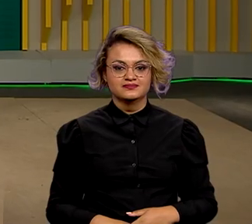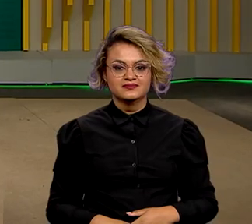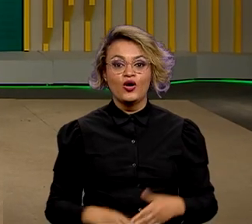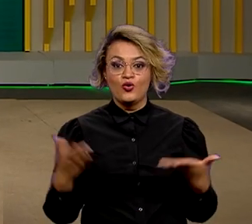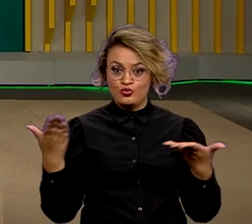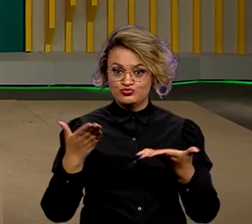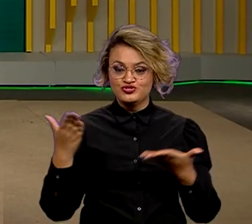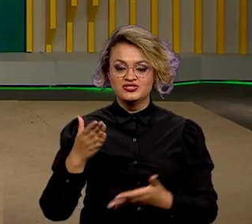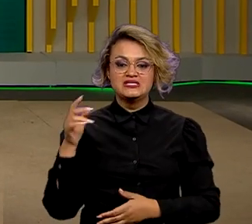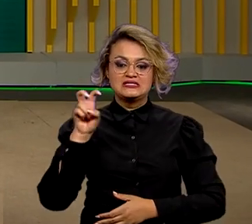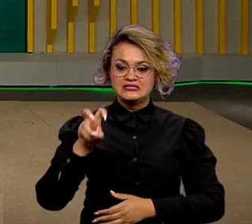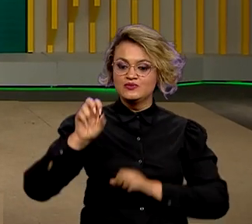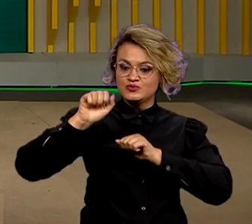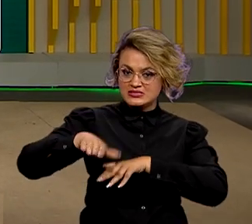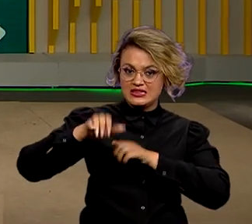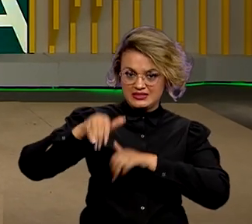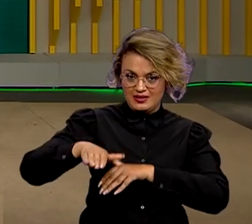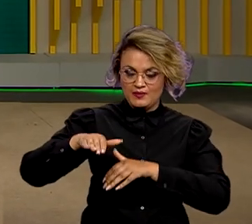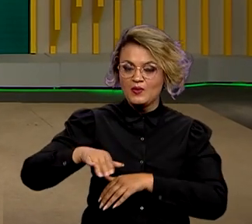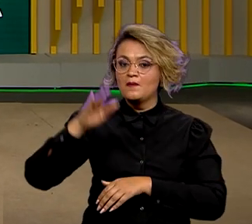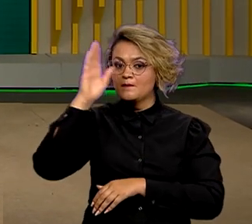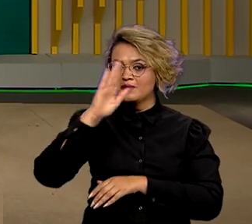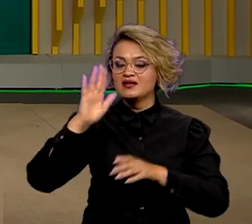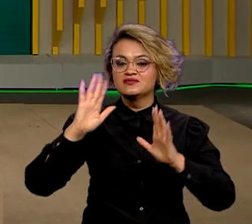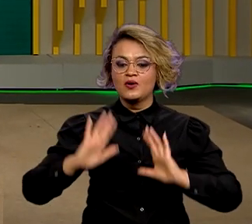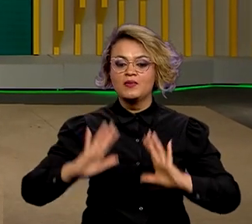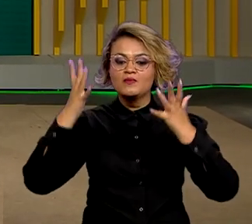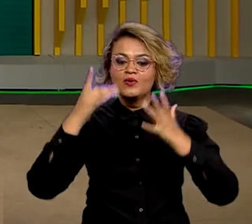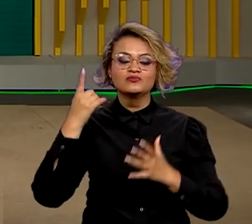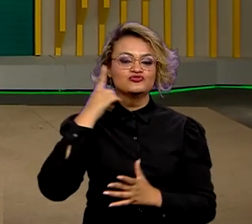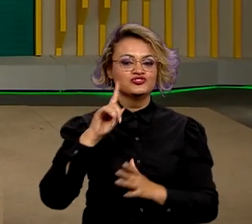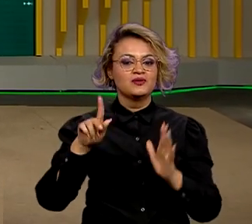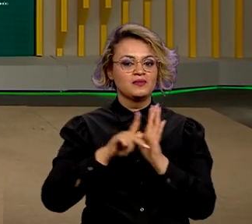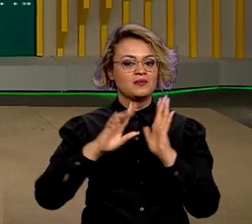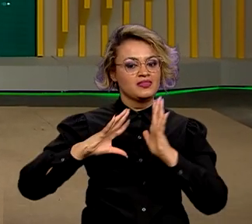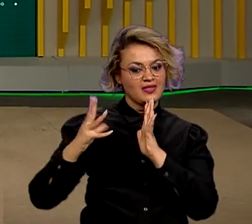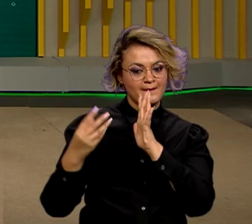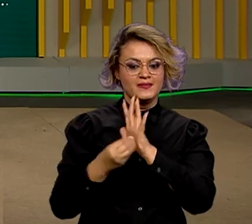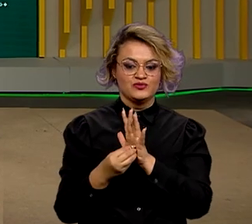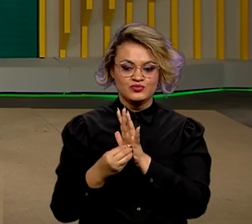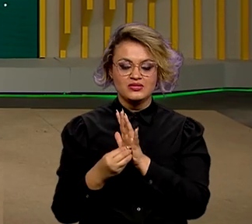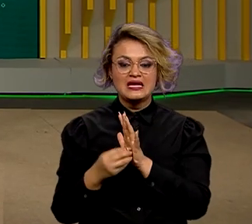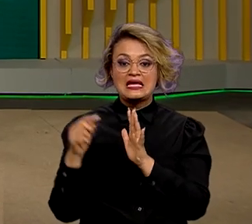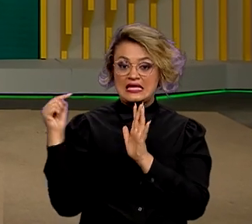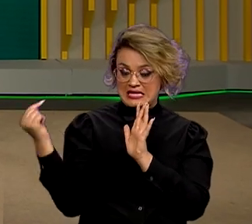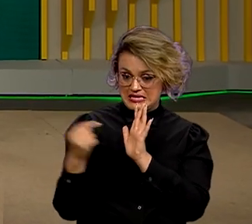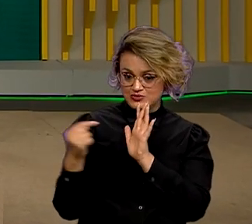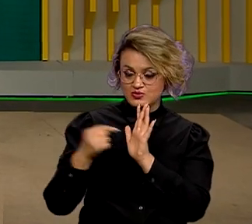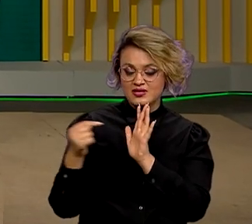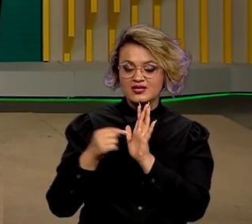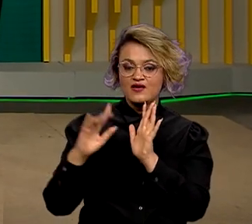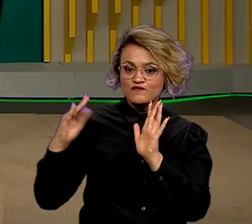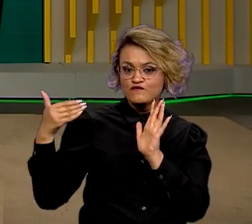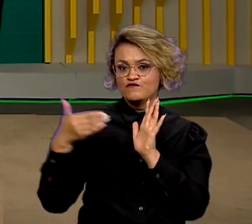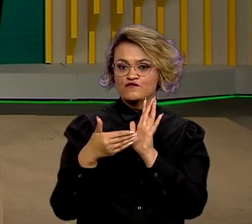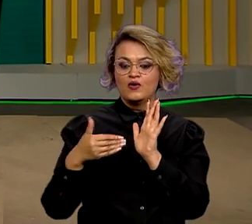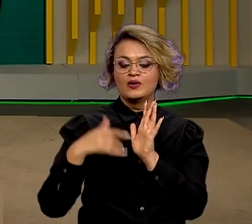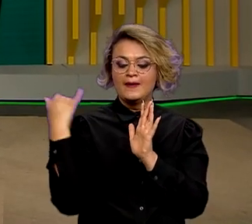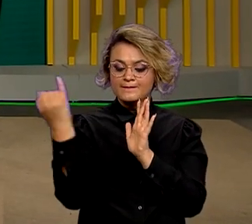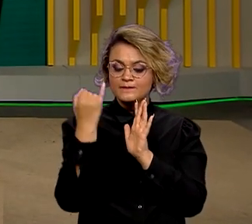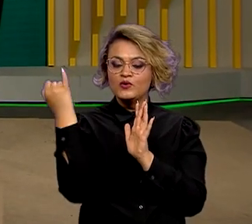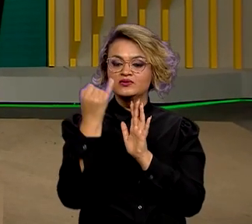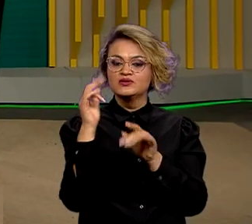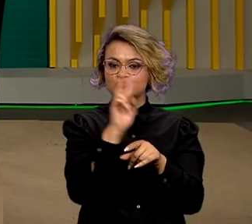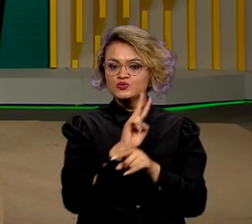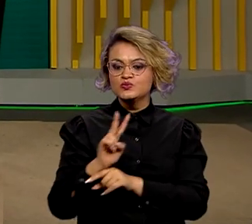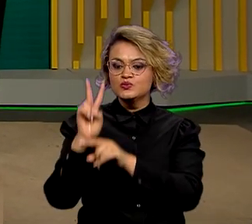Hoje, 5 de setembro, o Brasil comemora o Dia da Amazônia. A data, criada para chamar a atenção sobre a importância de